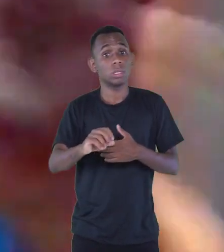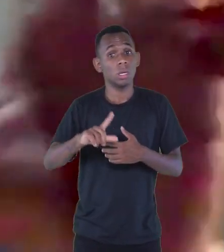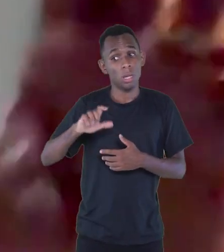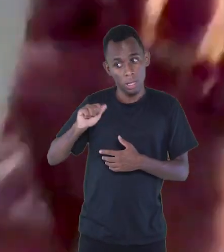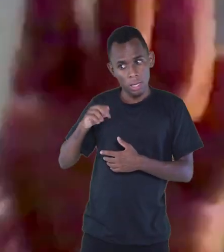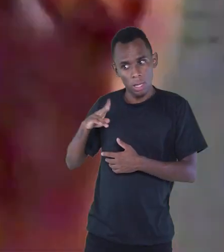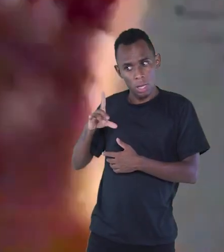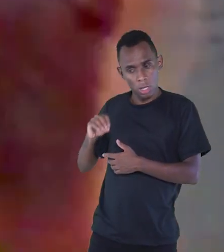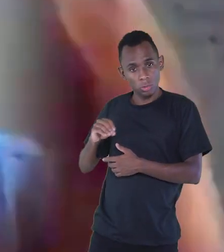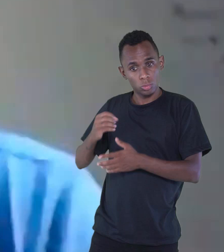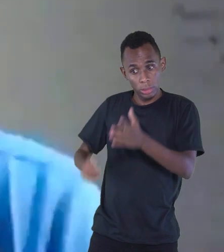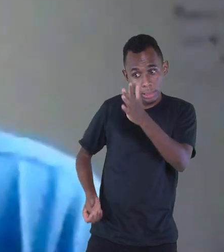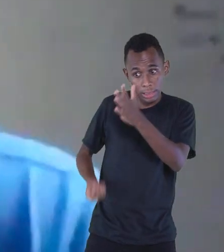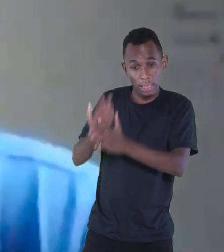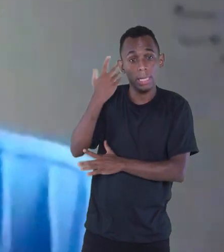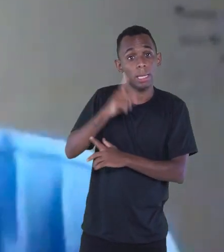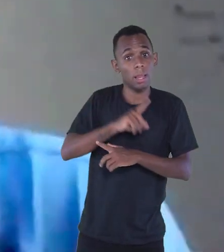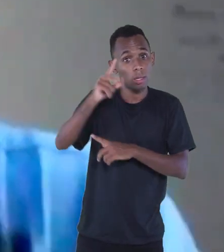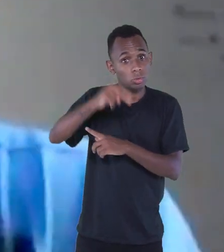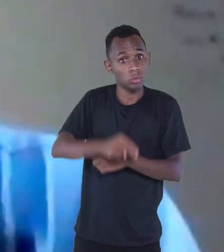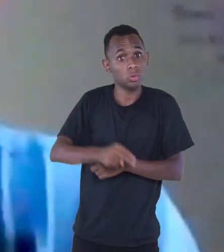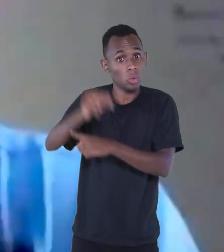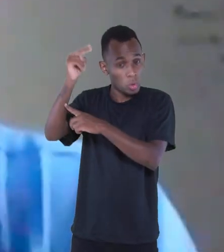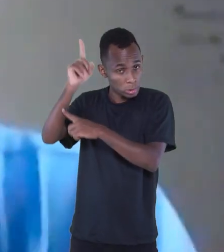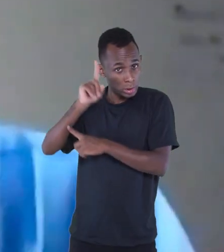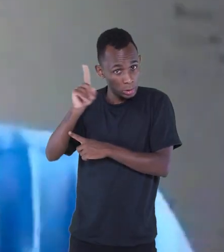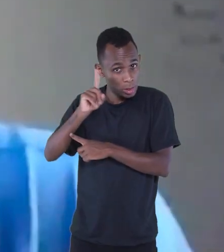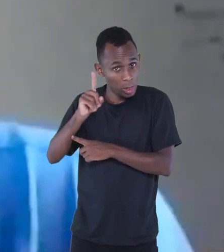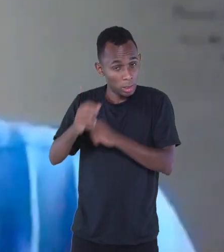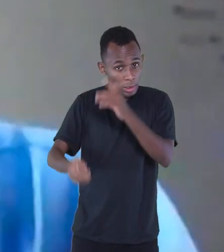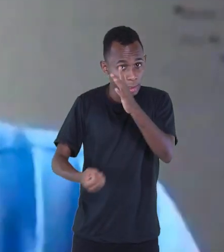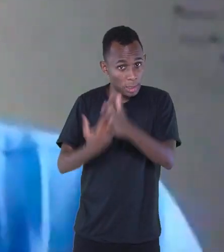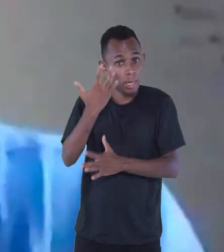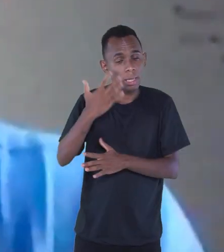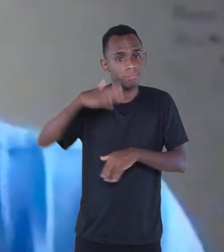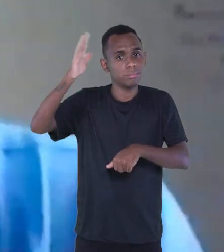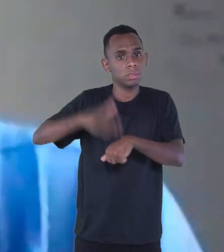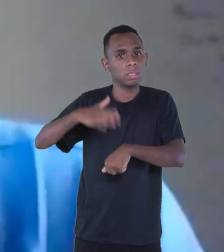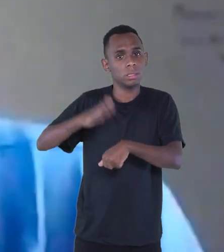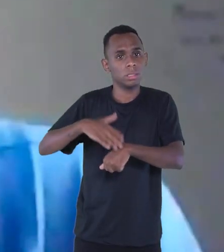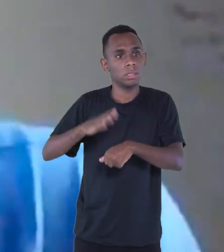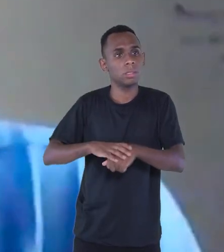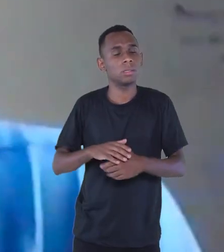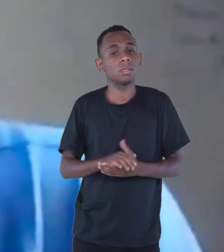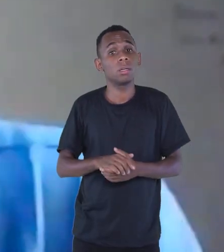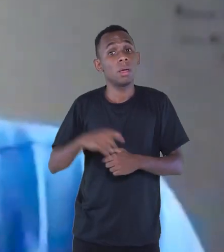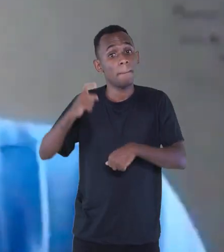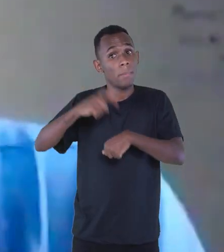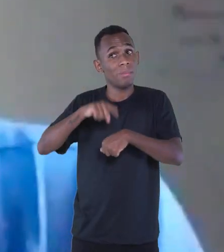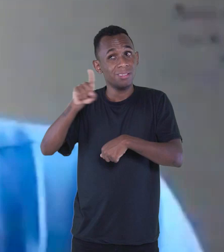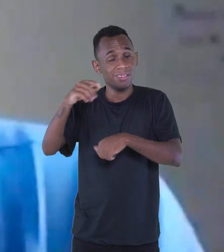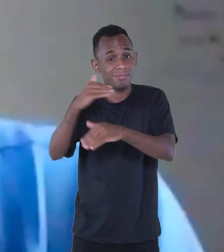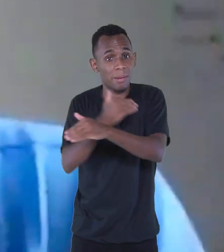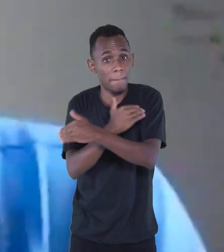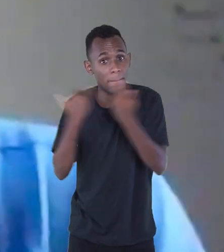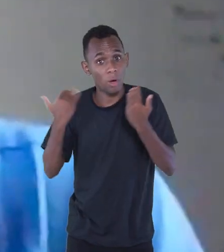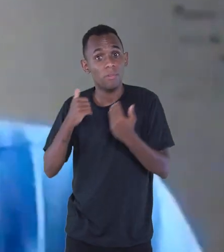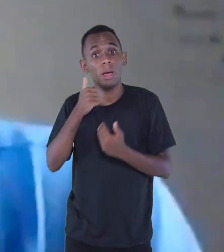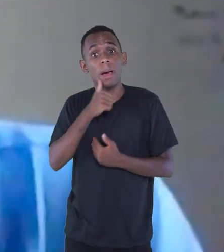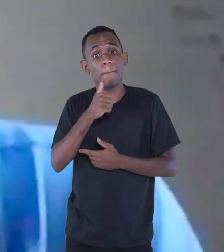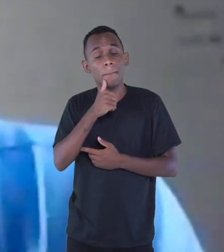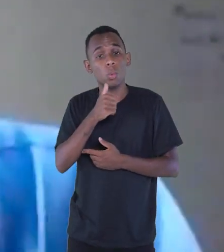uma indústria gráfica no Recife, ele é paraibano, mas vai para o Recife e cria essa indústria gráfica. Quando ele morre, a viúva dele